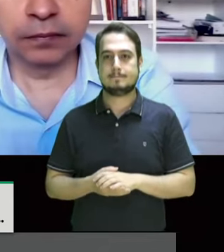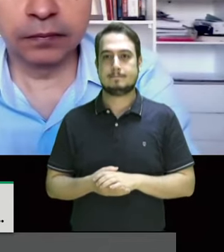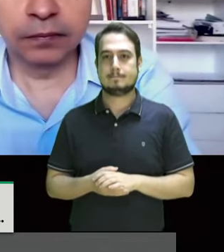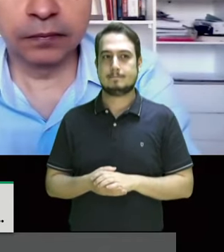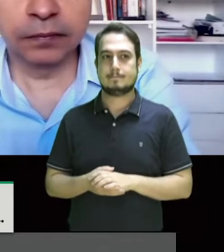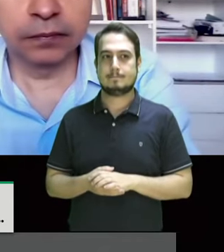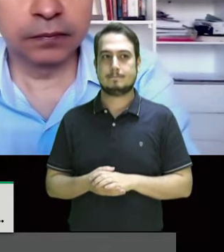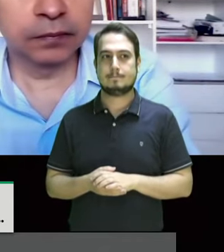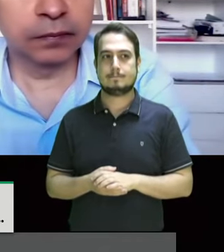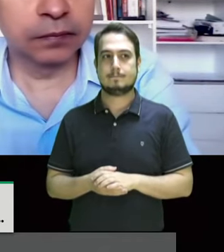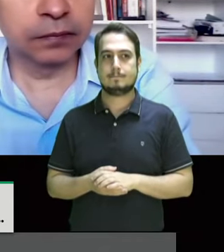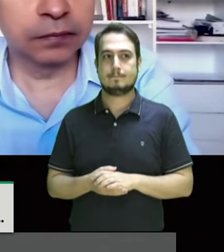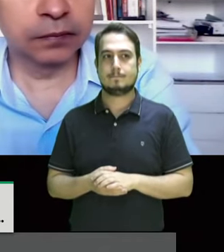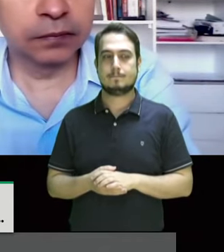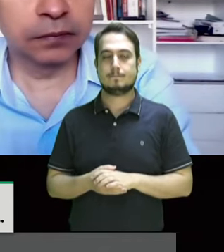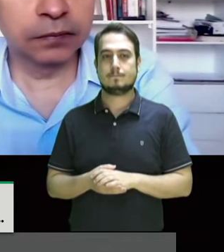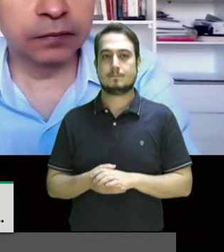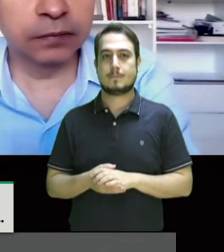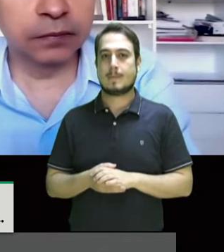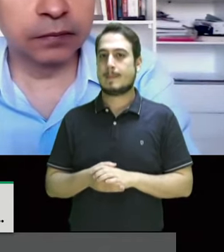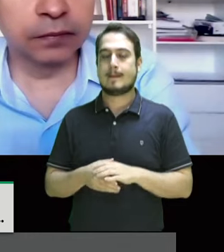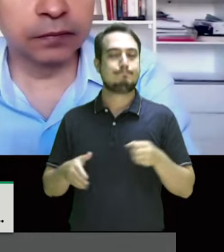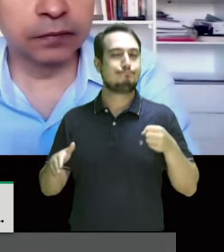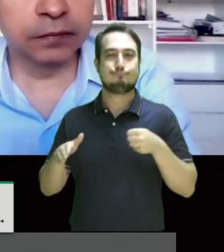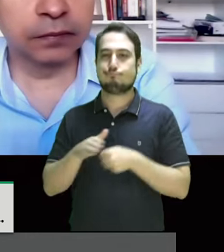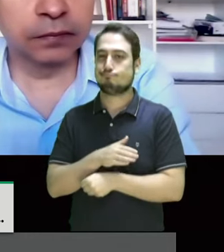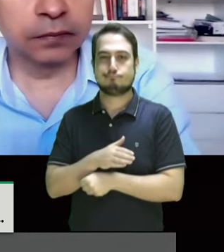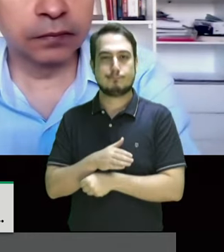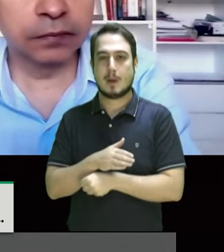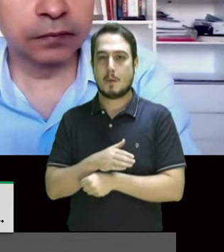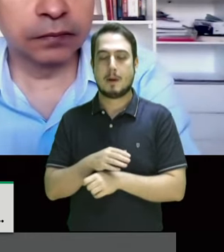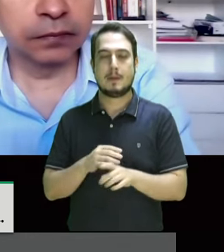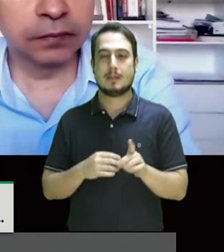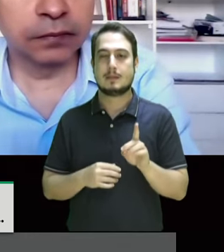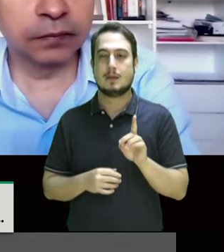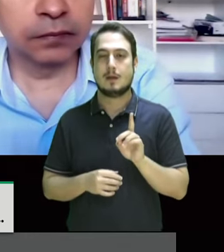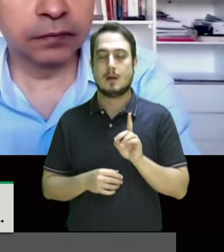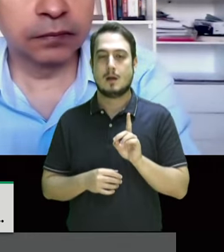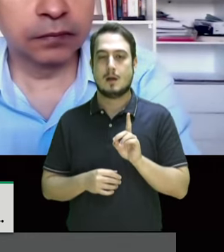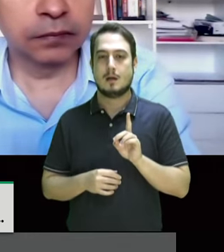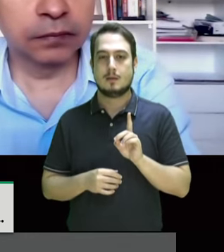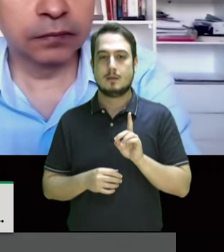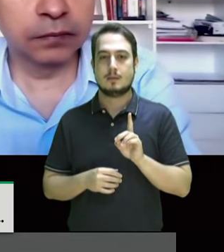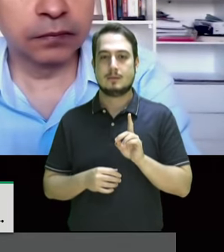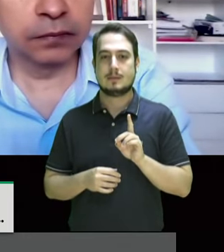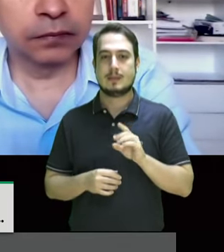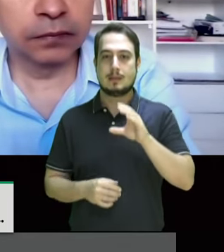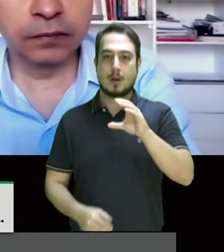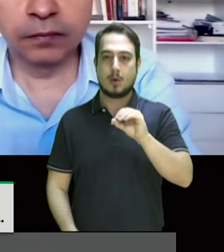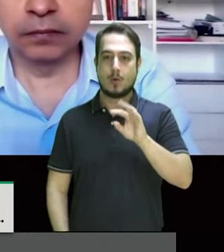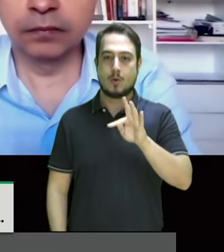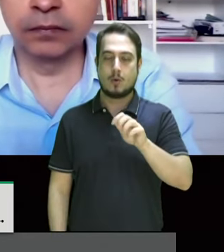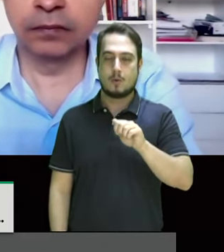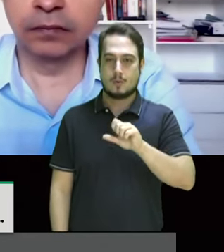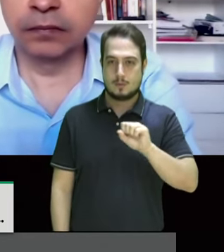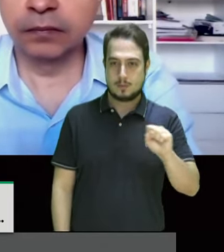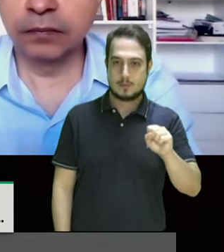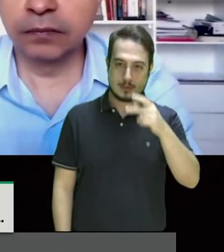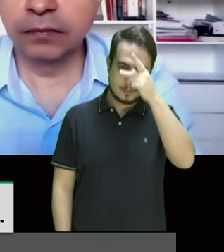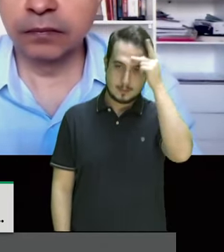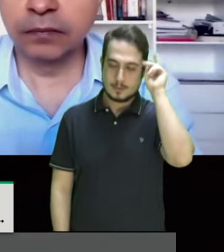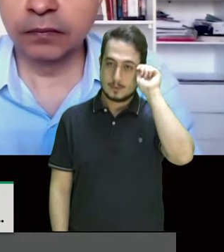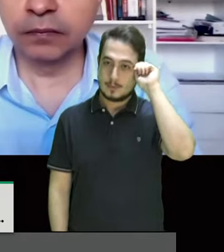a não implementação infelizmente né das das cotas né de pessoas